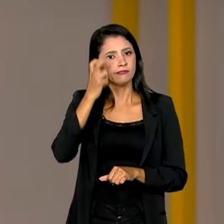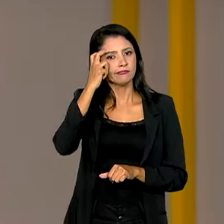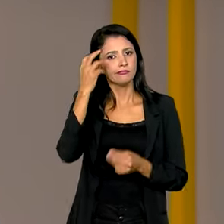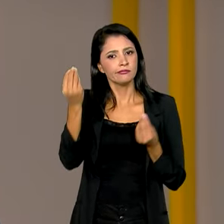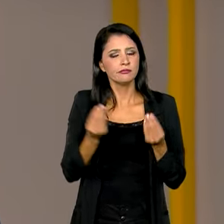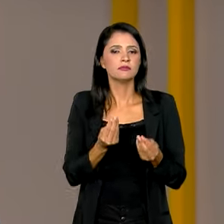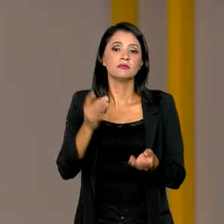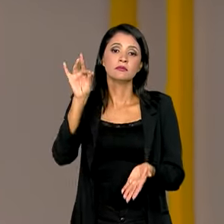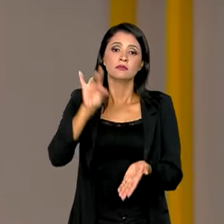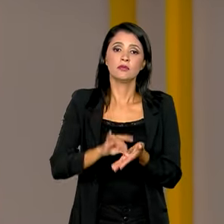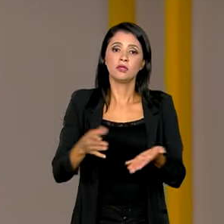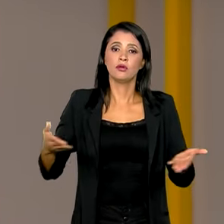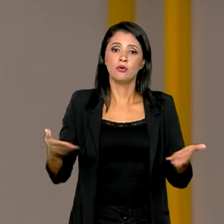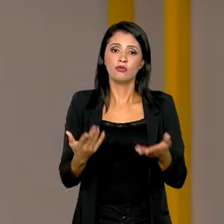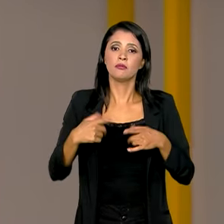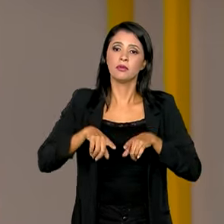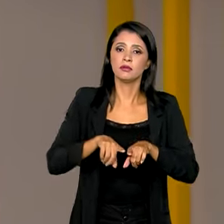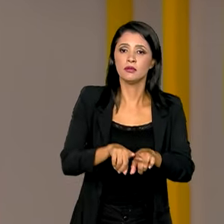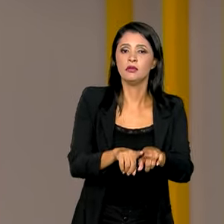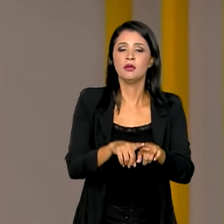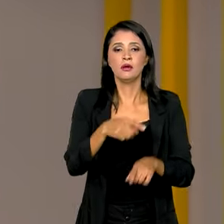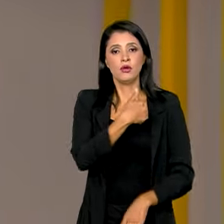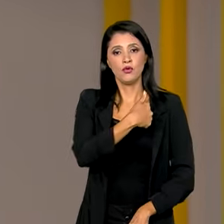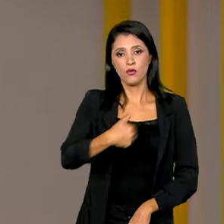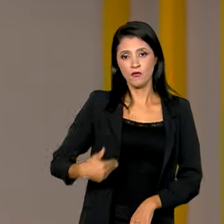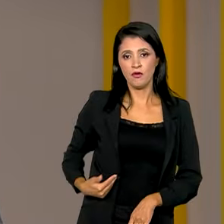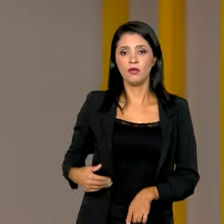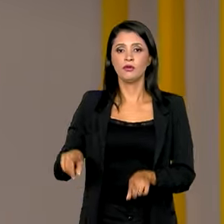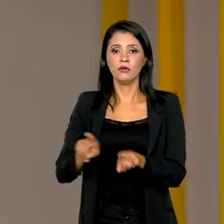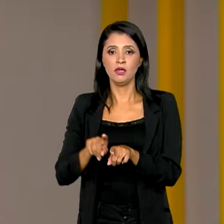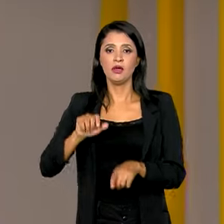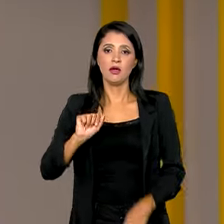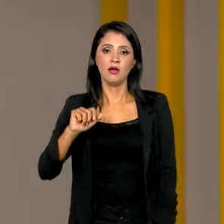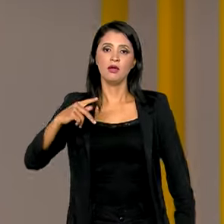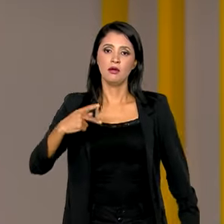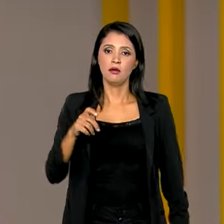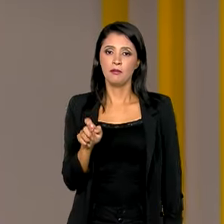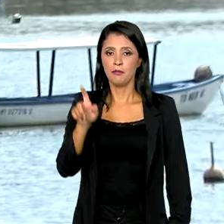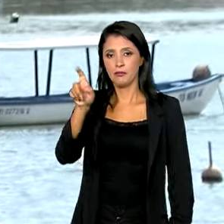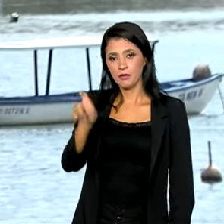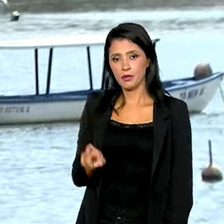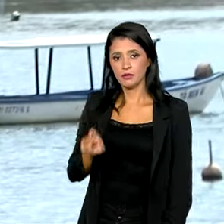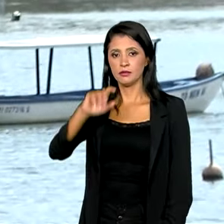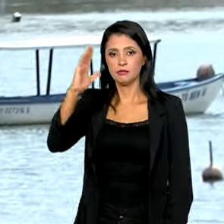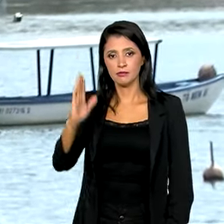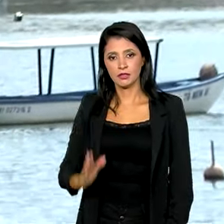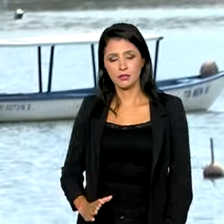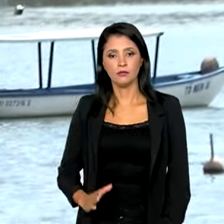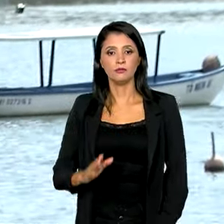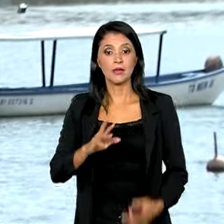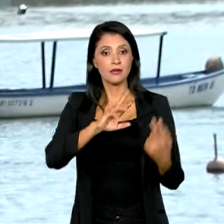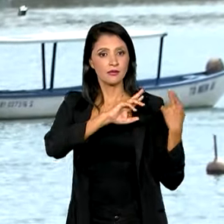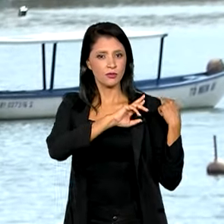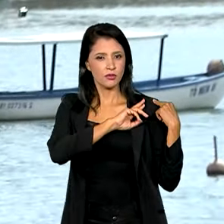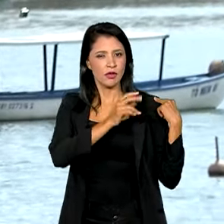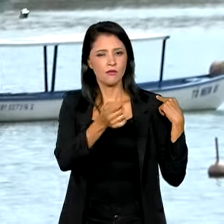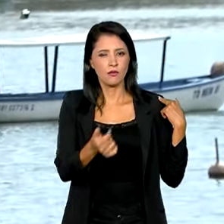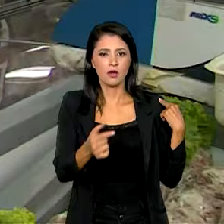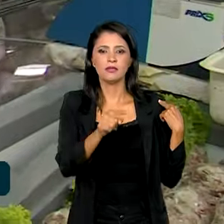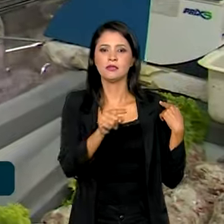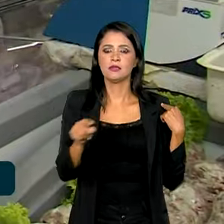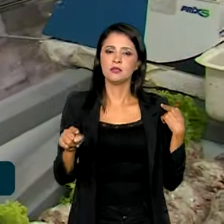que foi firmada hoje uma parceria entre o governo e a Apex Brasil. Responsável por quase